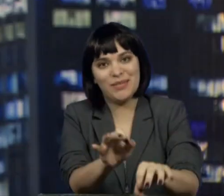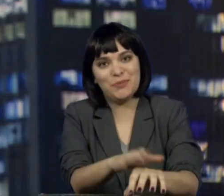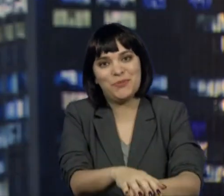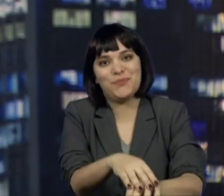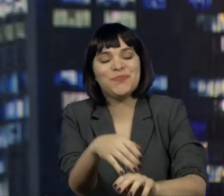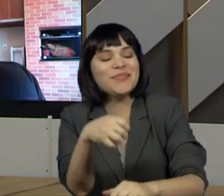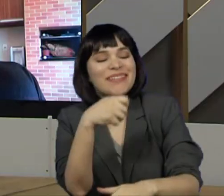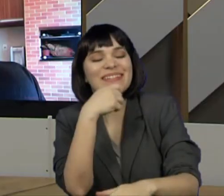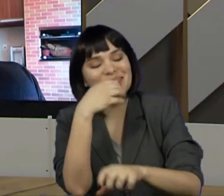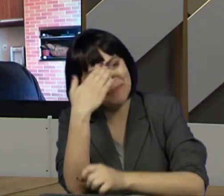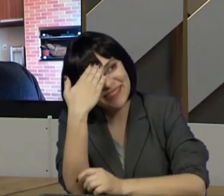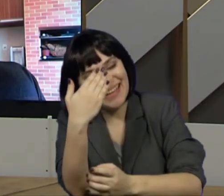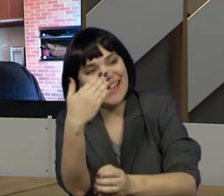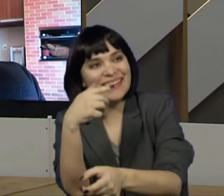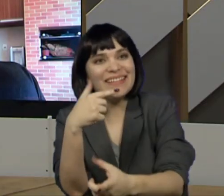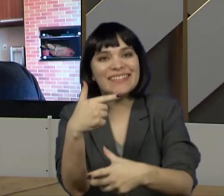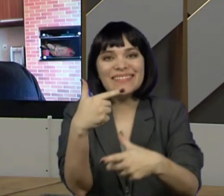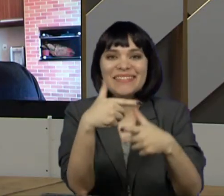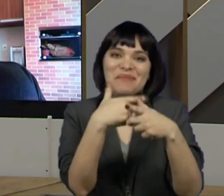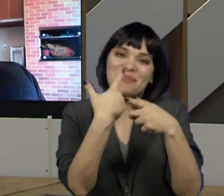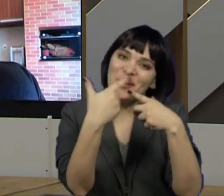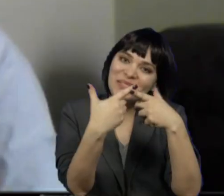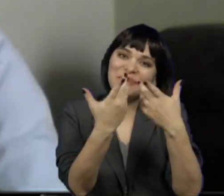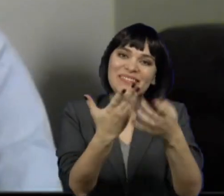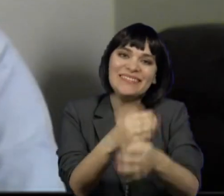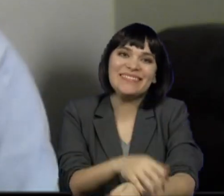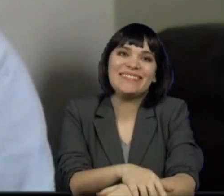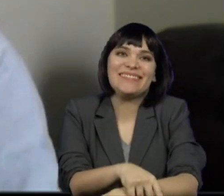Alan, obrigada. Até uma próxima oportunidade.